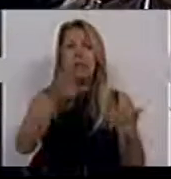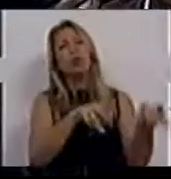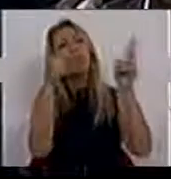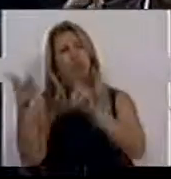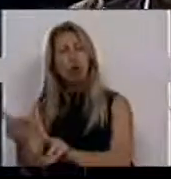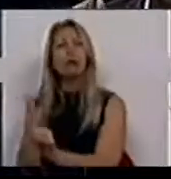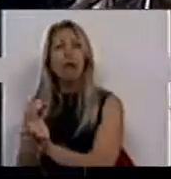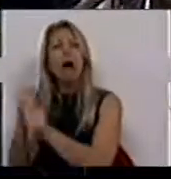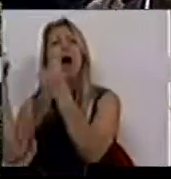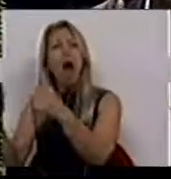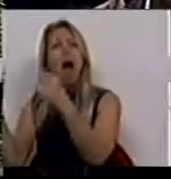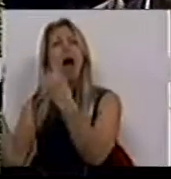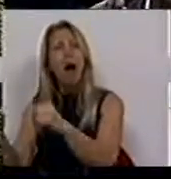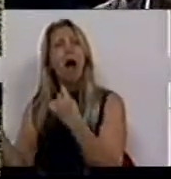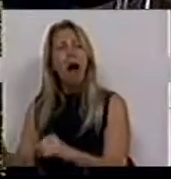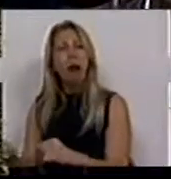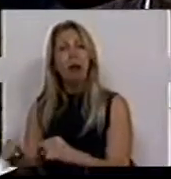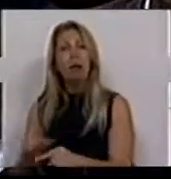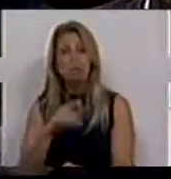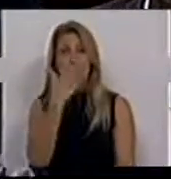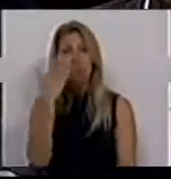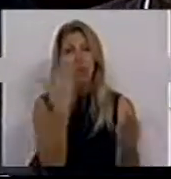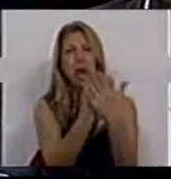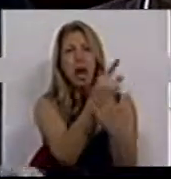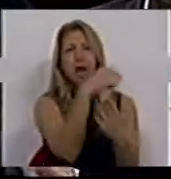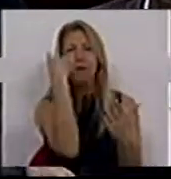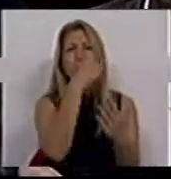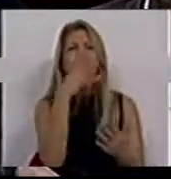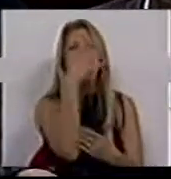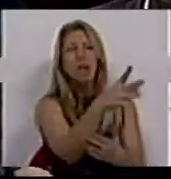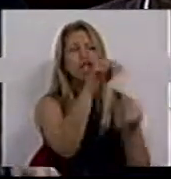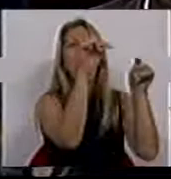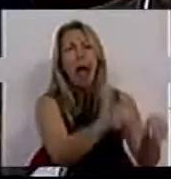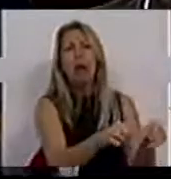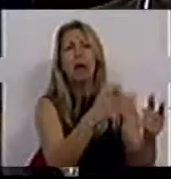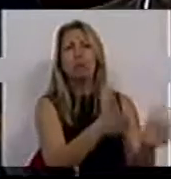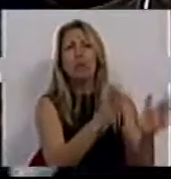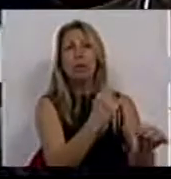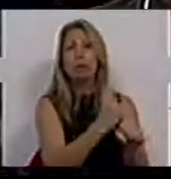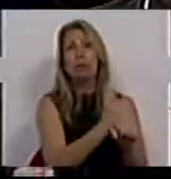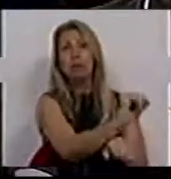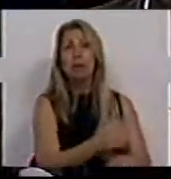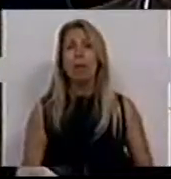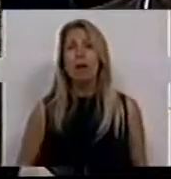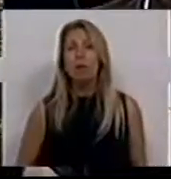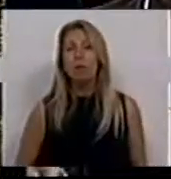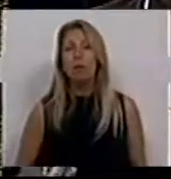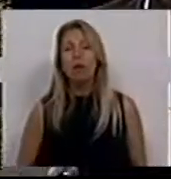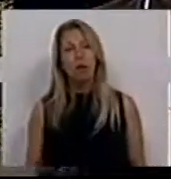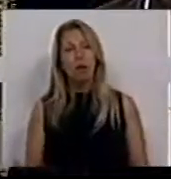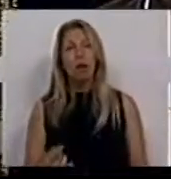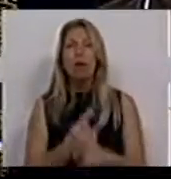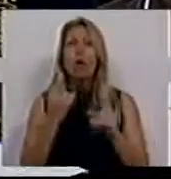cara que estavam lá a mais. O senhor tem a obrigação de vir aqui dizer porque é que há precisamente uma